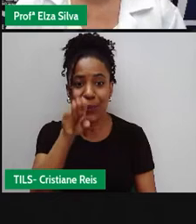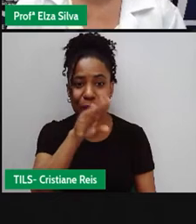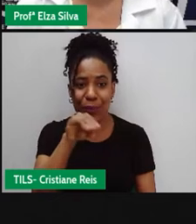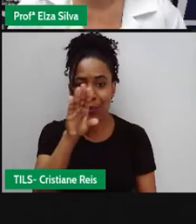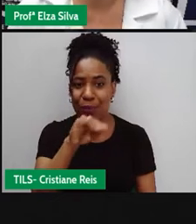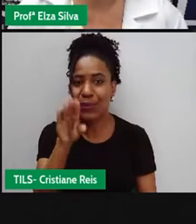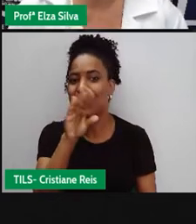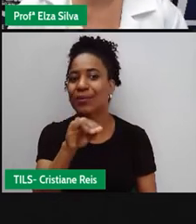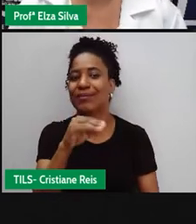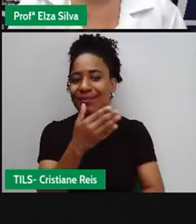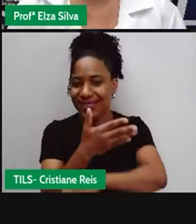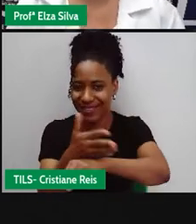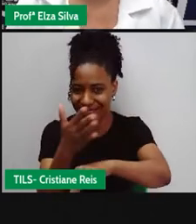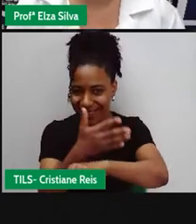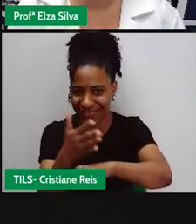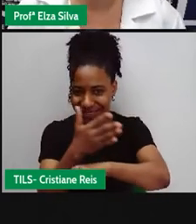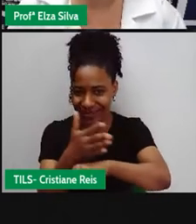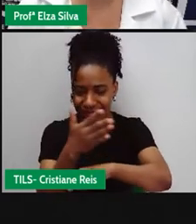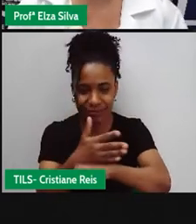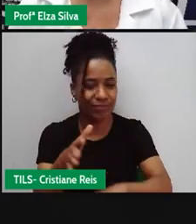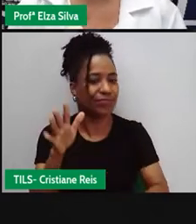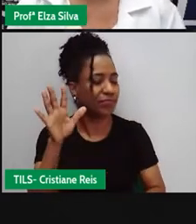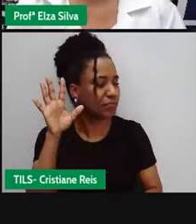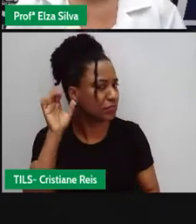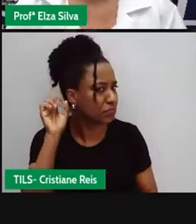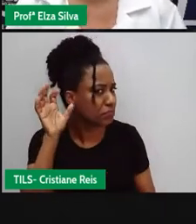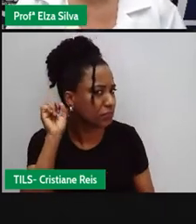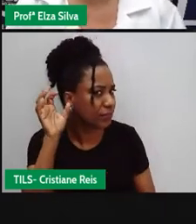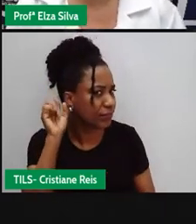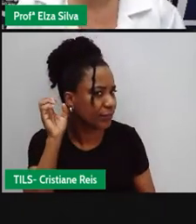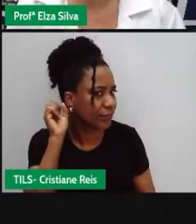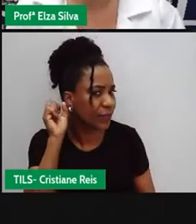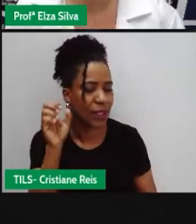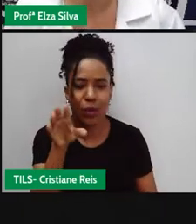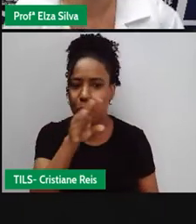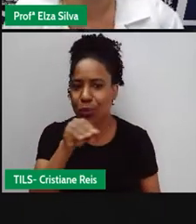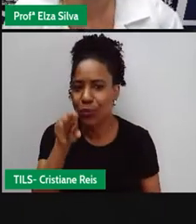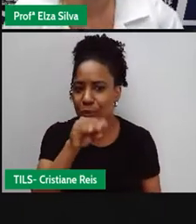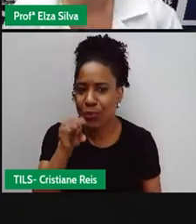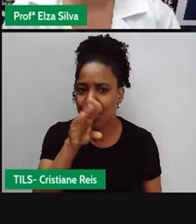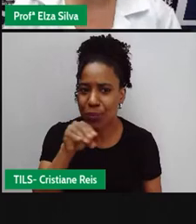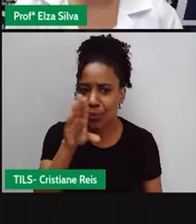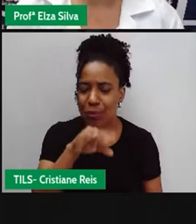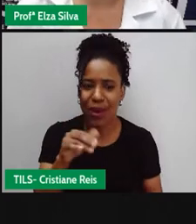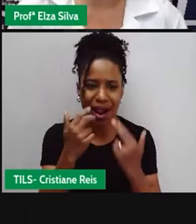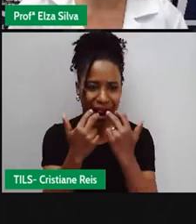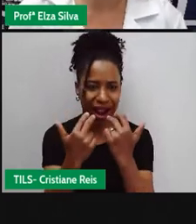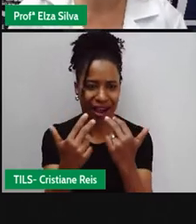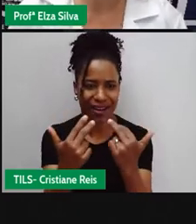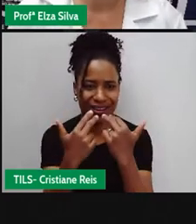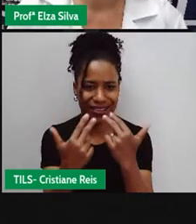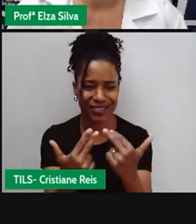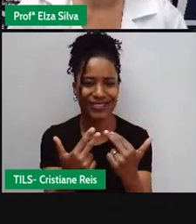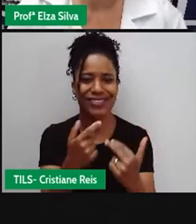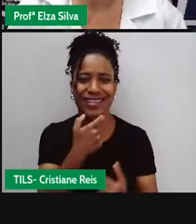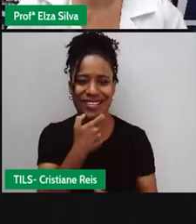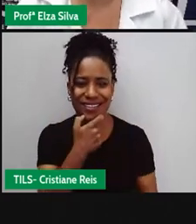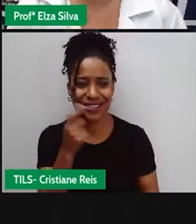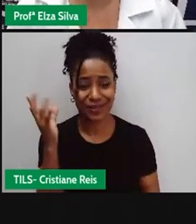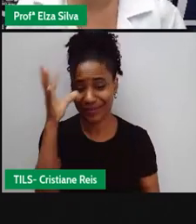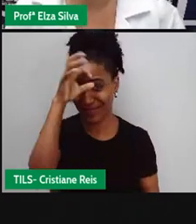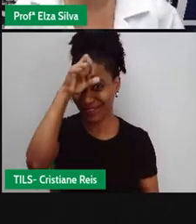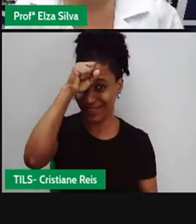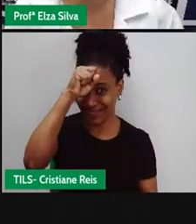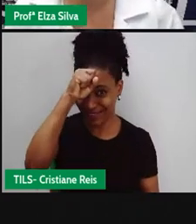Quanto mais a gente ouve, quanto mais a gente fala em uma língua estrangeira Neste caso, o Google Inglês Nós